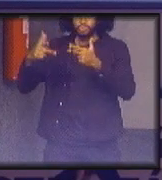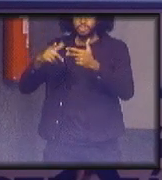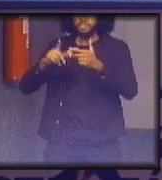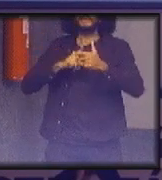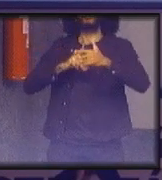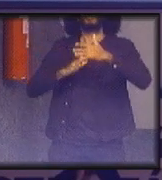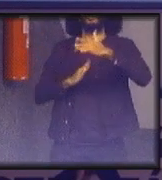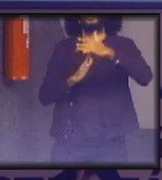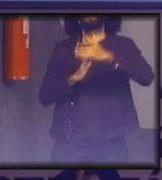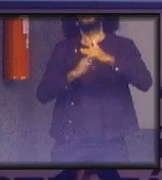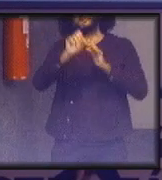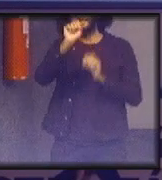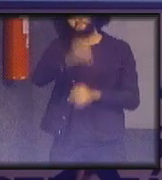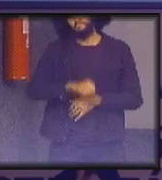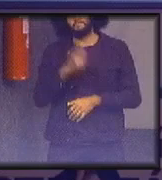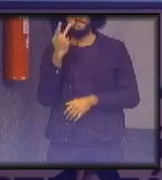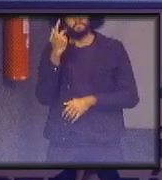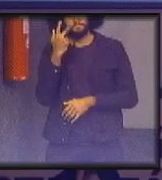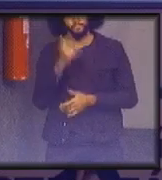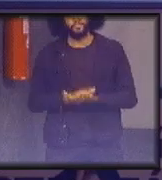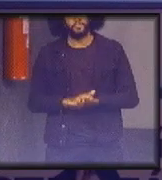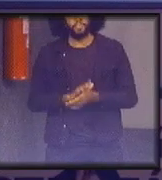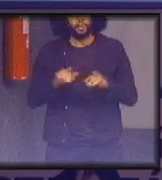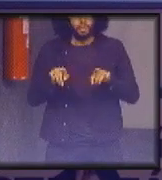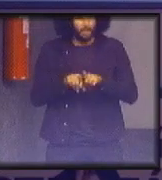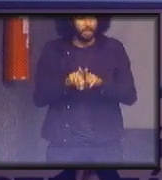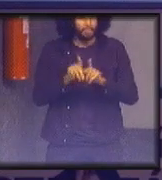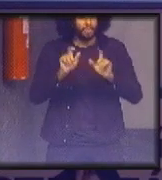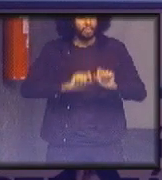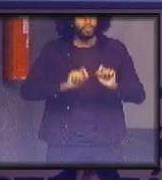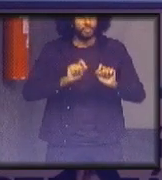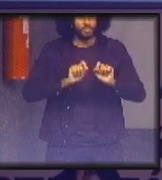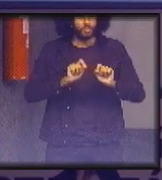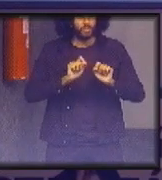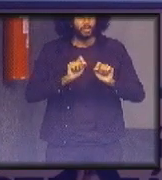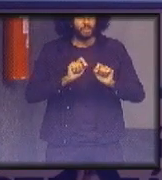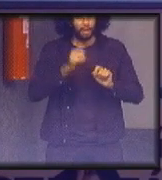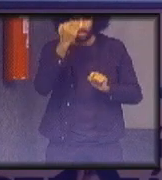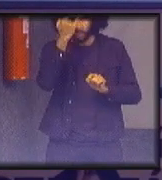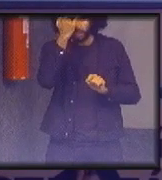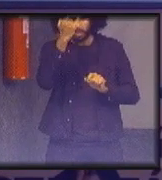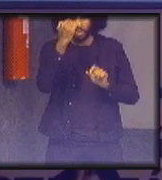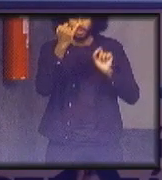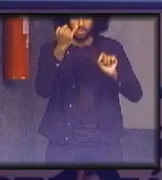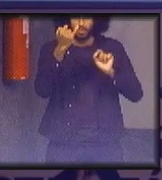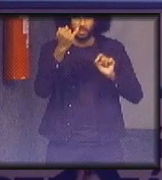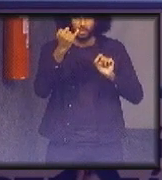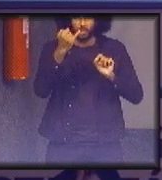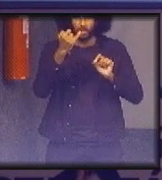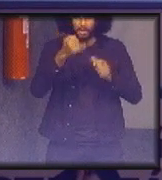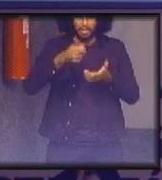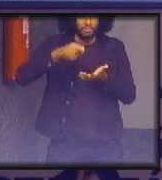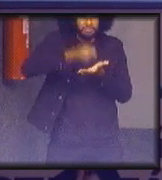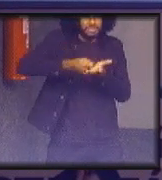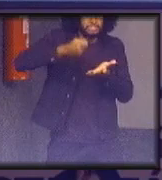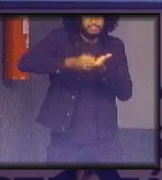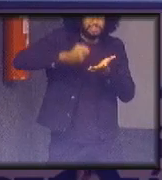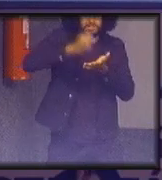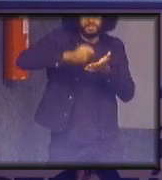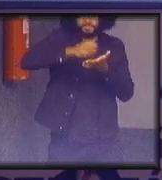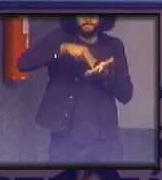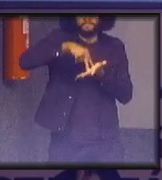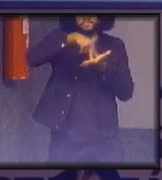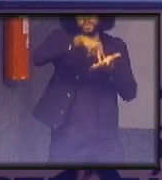e hoje parte muito rapidamente para a ideia de resiliência dos nossos